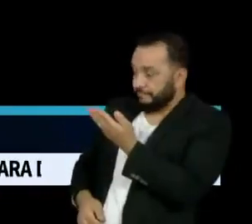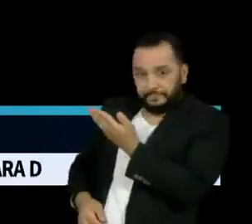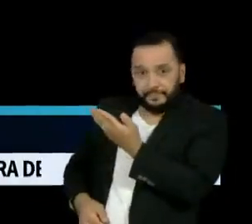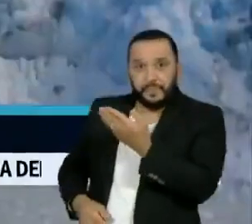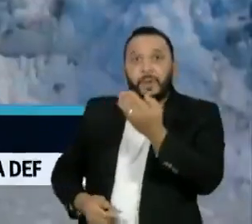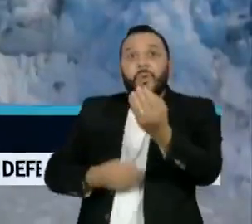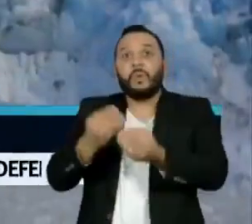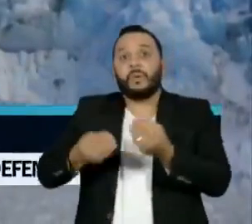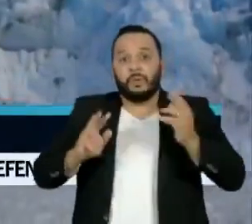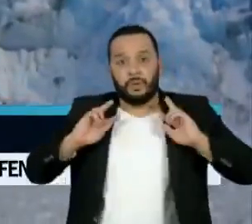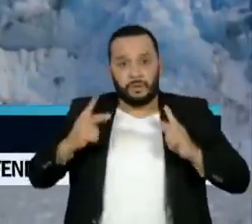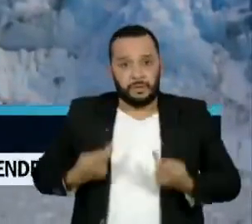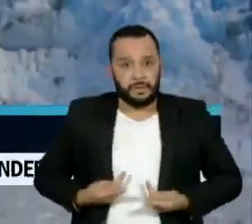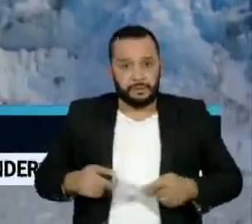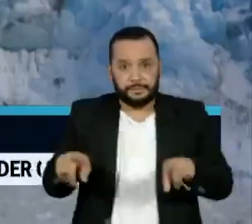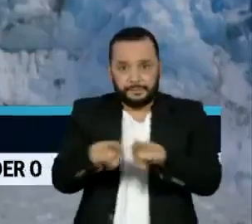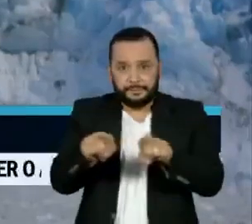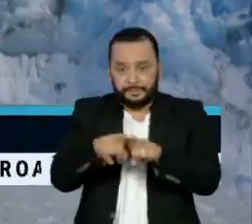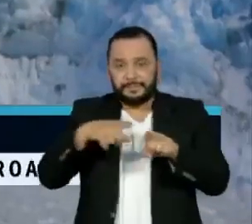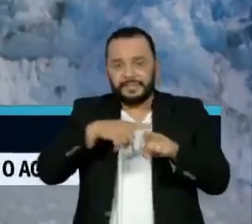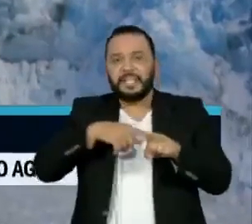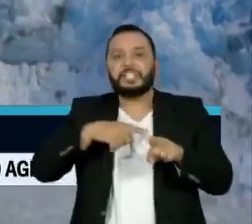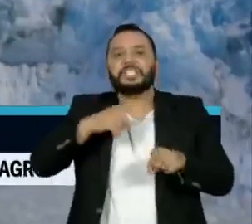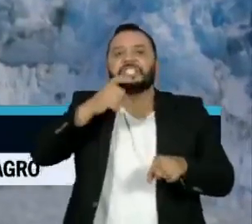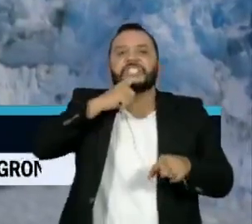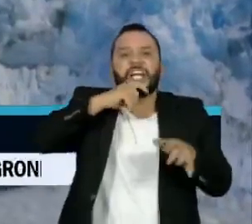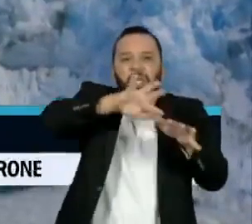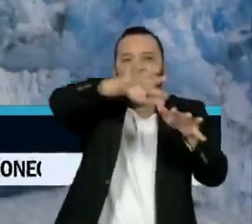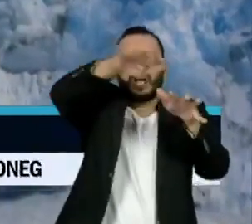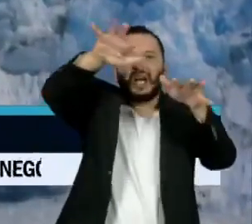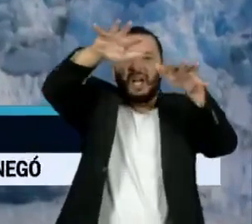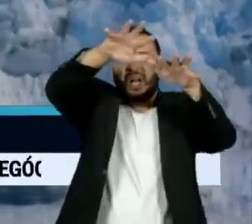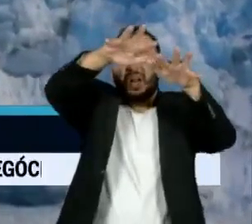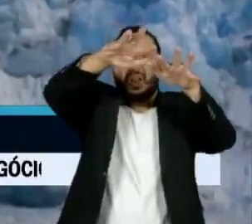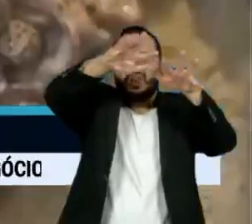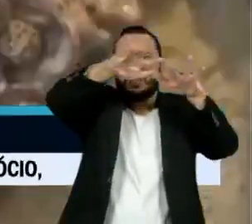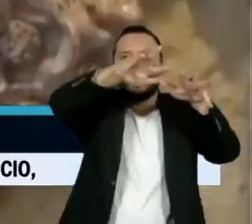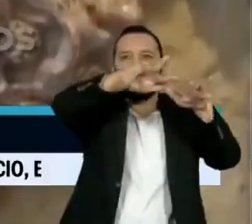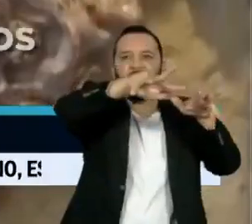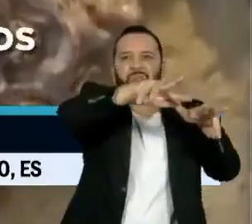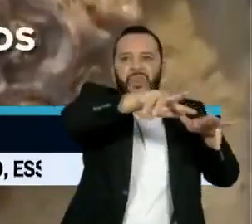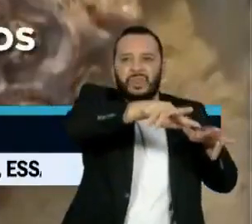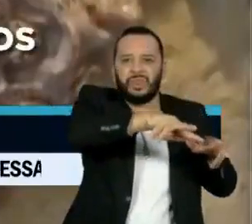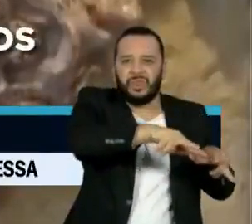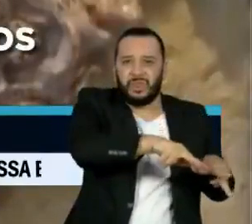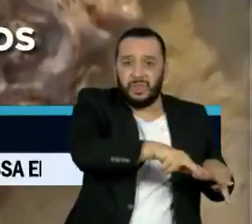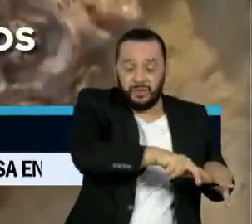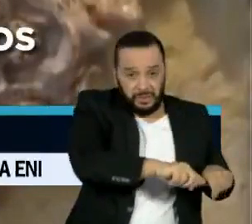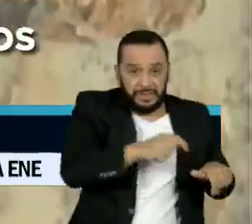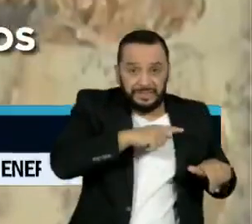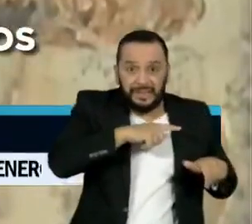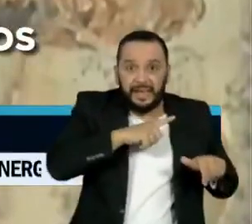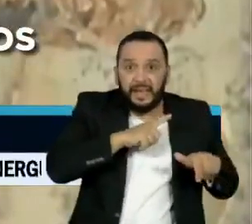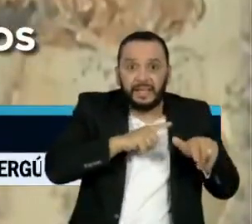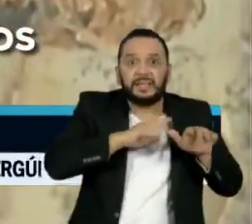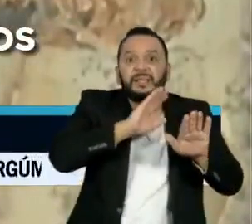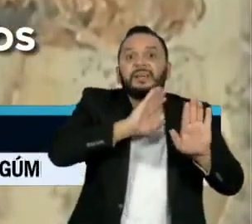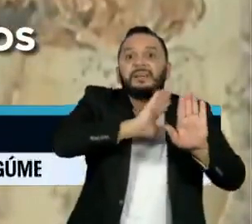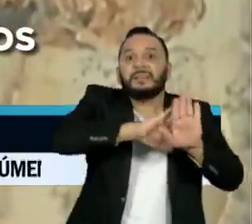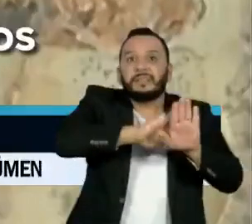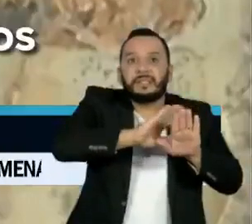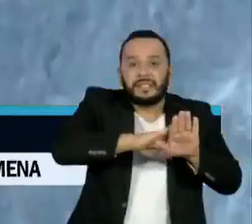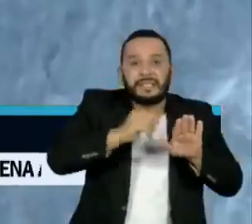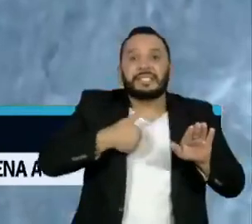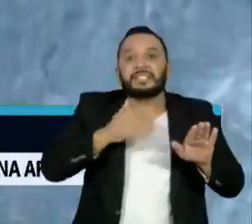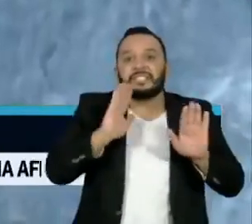intervenção humana é o derretimento das calotas polares. O degelo tem revelado segredos escondidos, alguns por